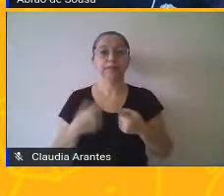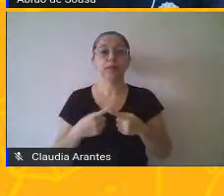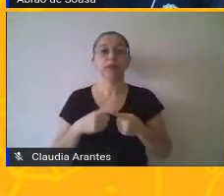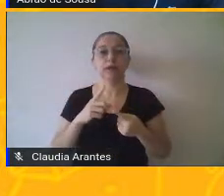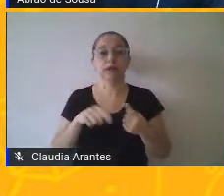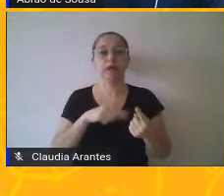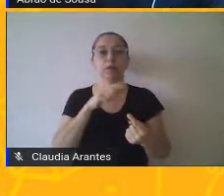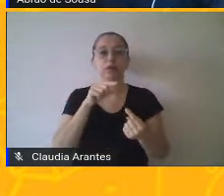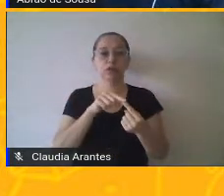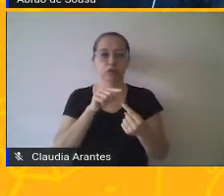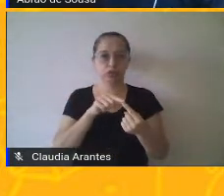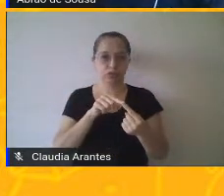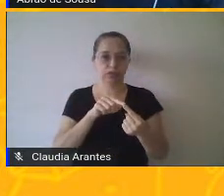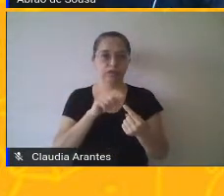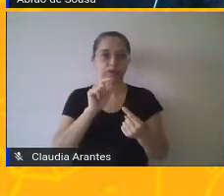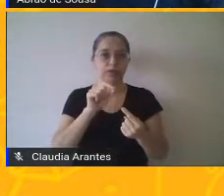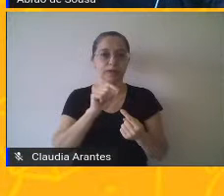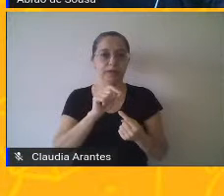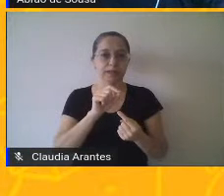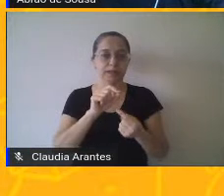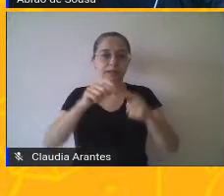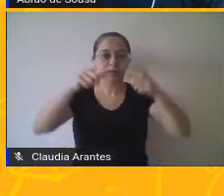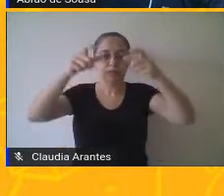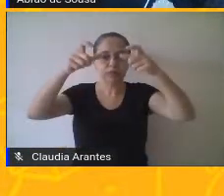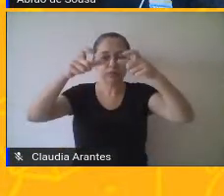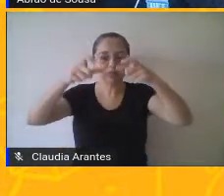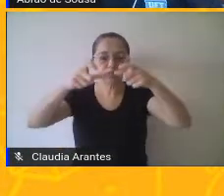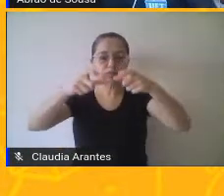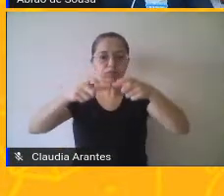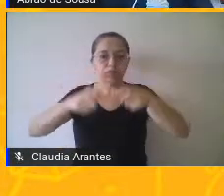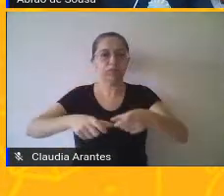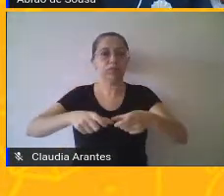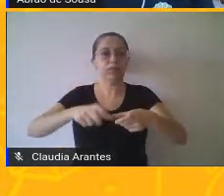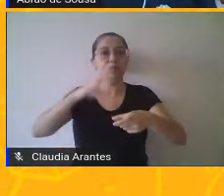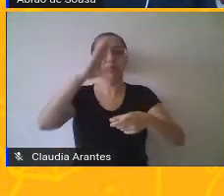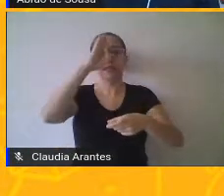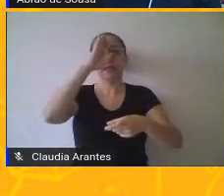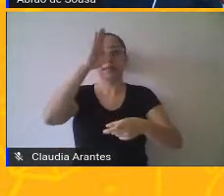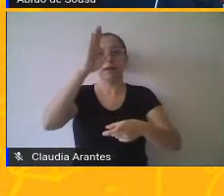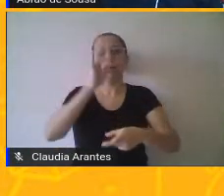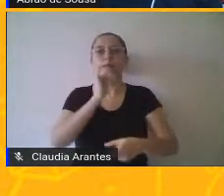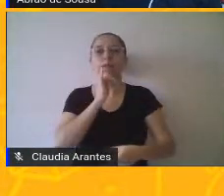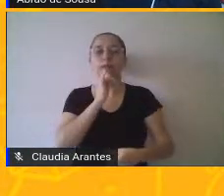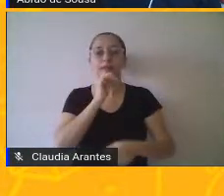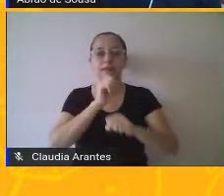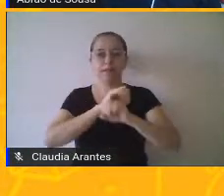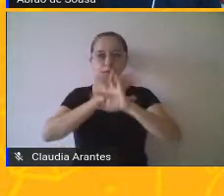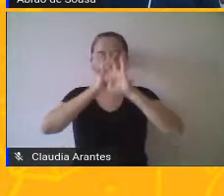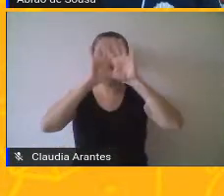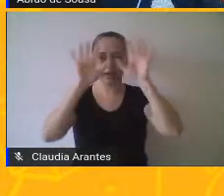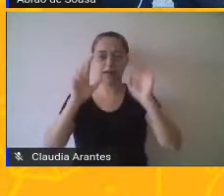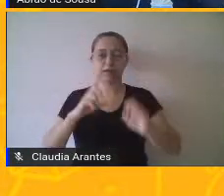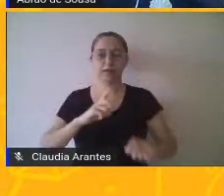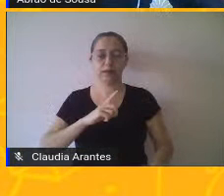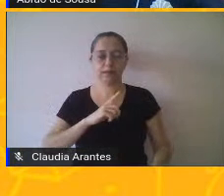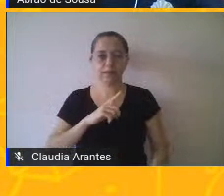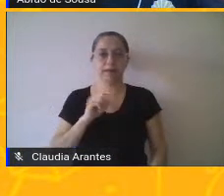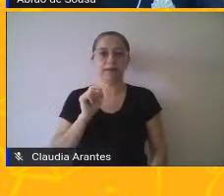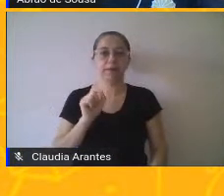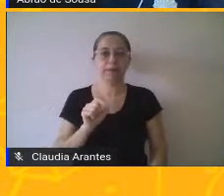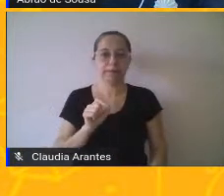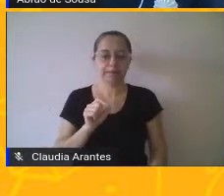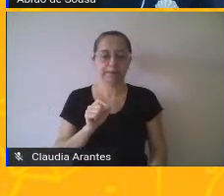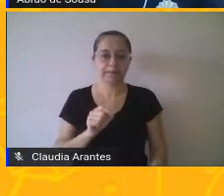linguagem que está centrada no código. O exemplo mais claro que se dá sobre isso é